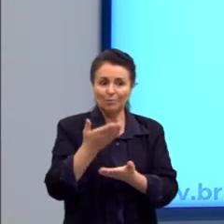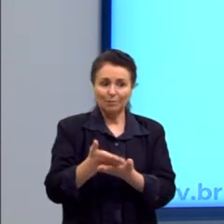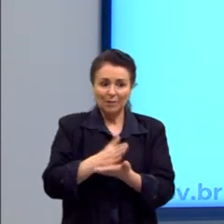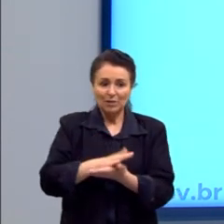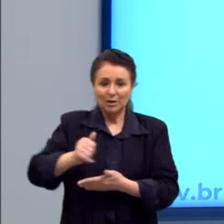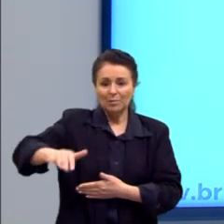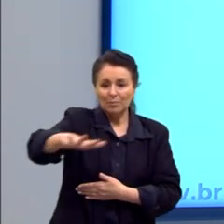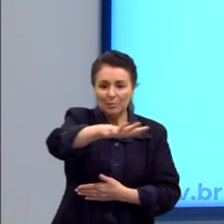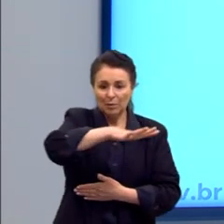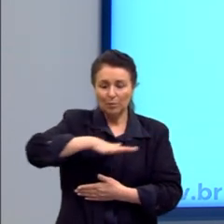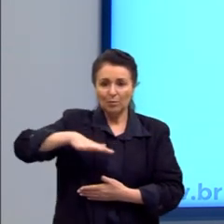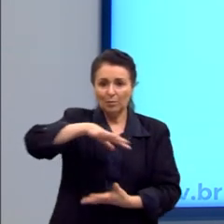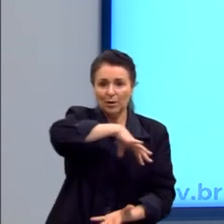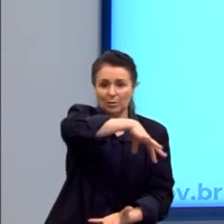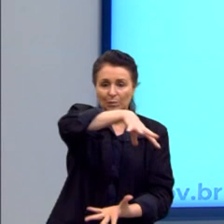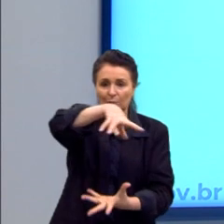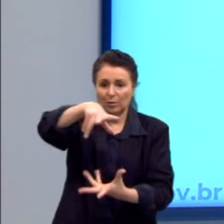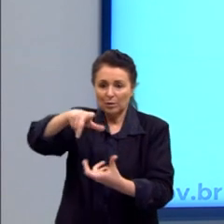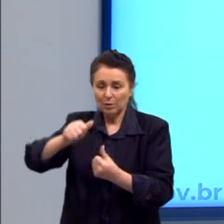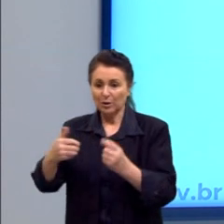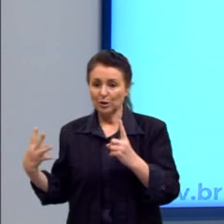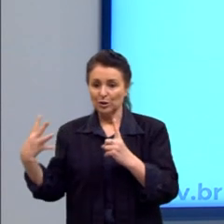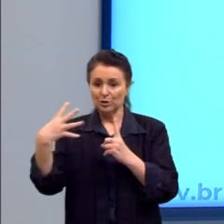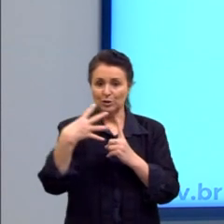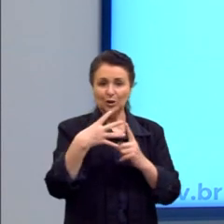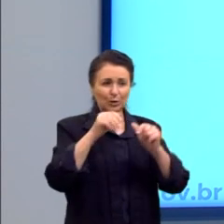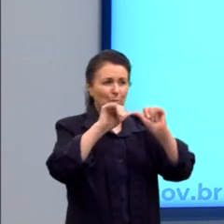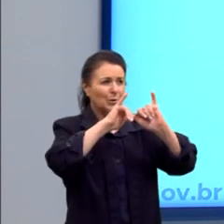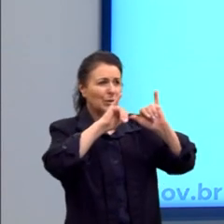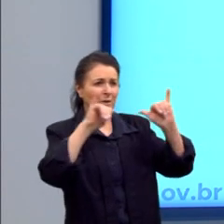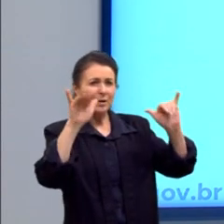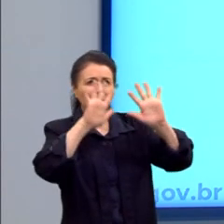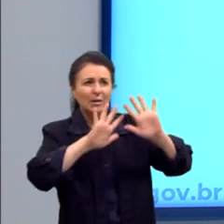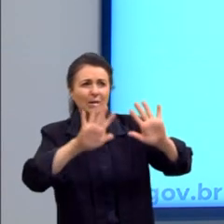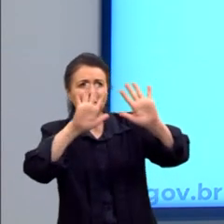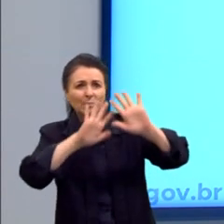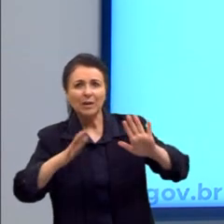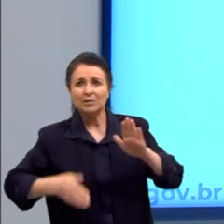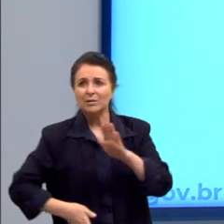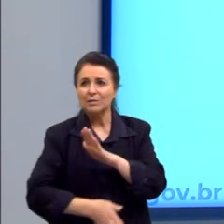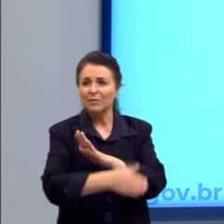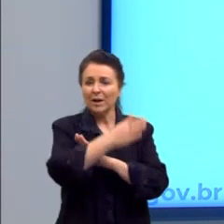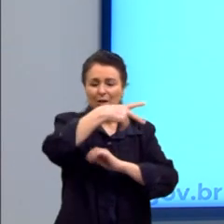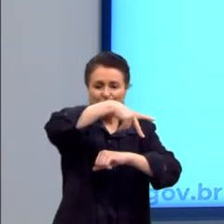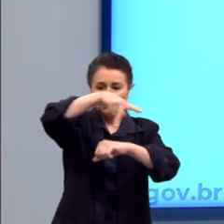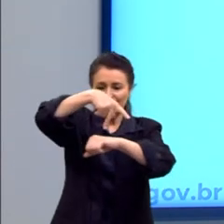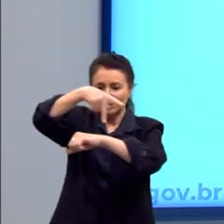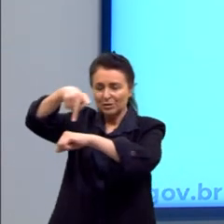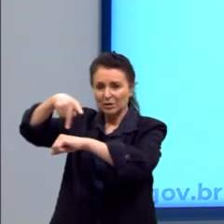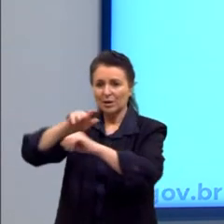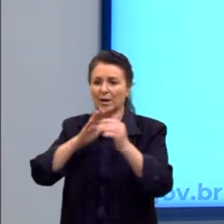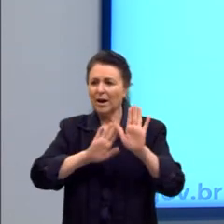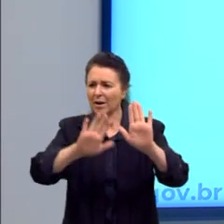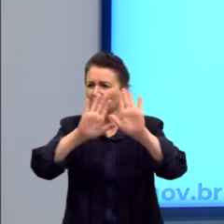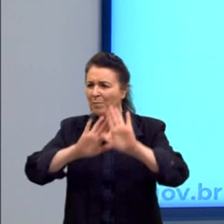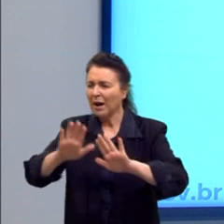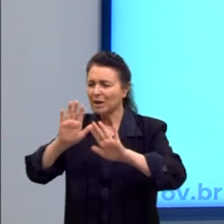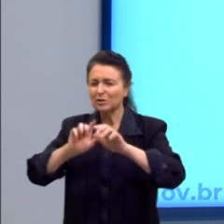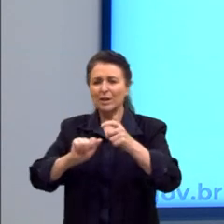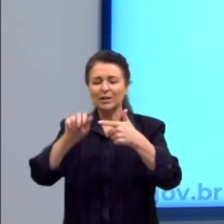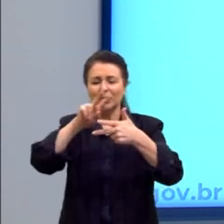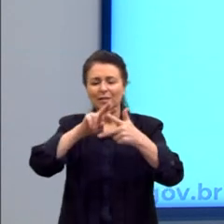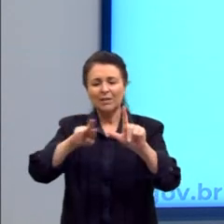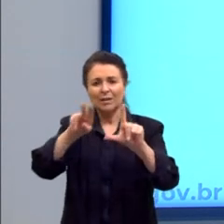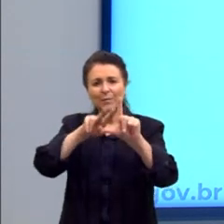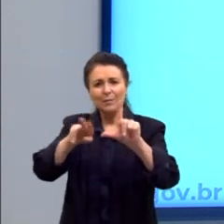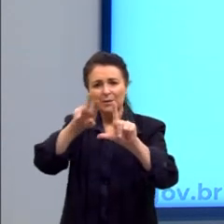mercado global de estilos, lugares e imagens, pelas viagens internacionais, pelas imagens da mídia e pelos sistemas